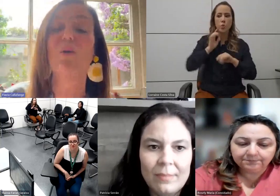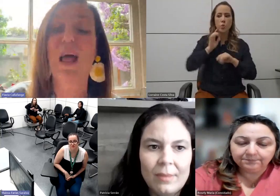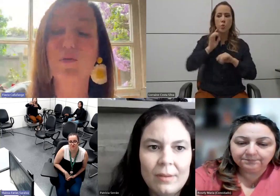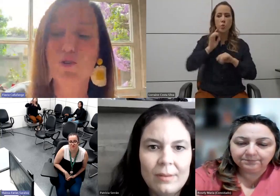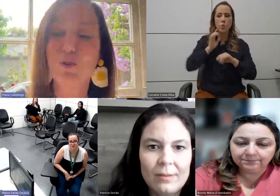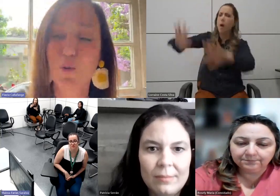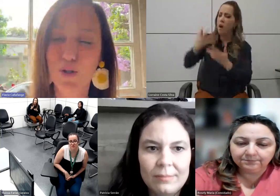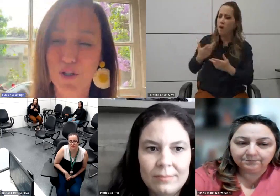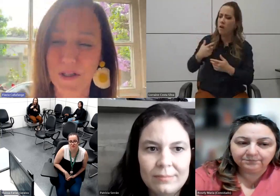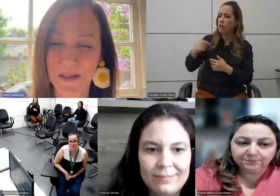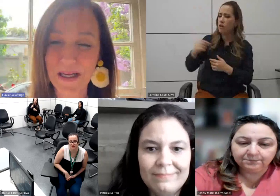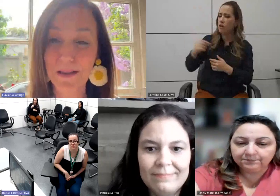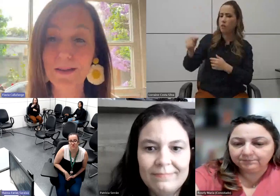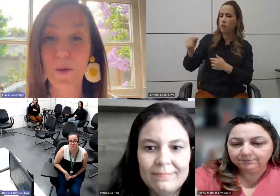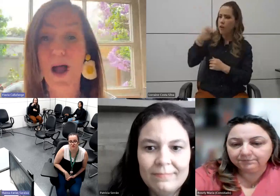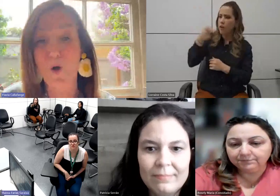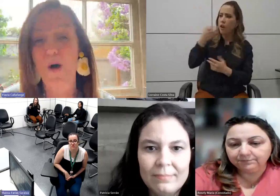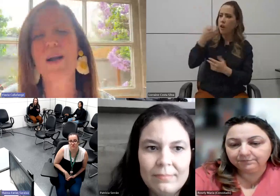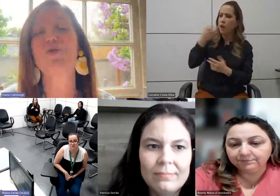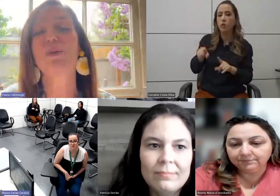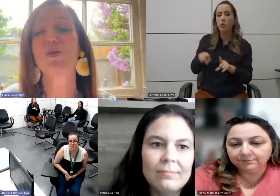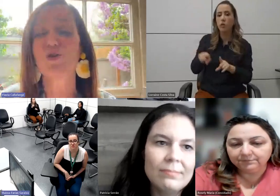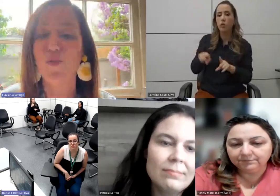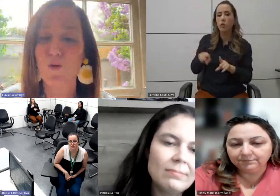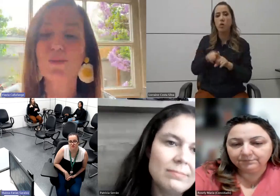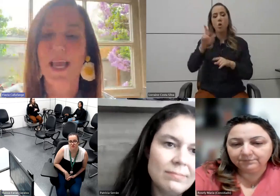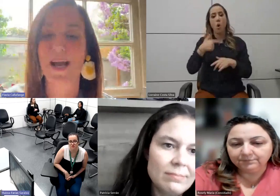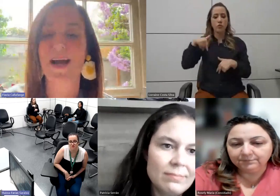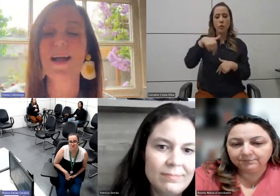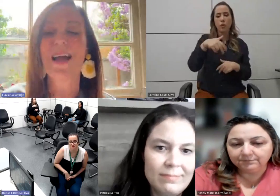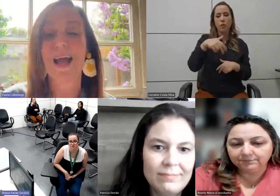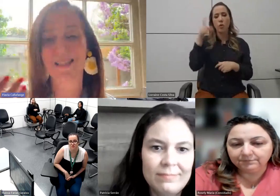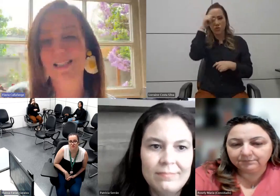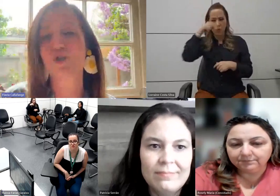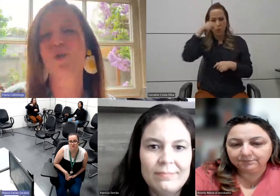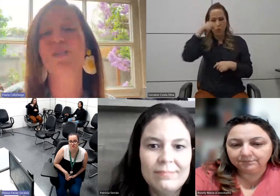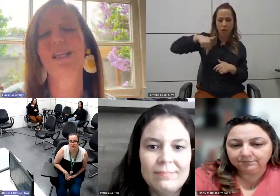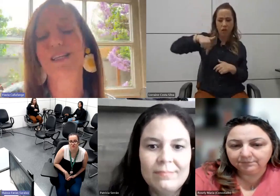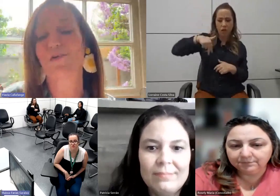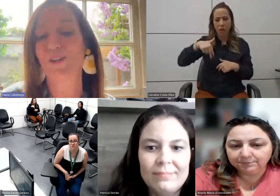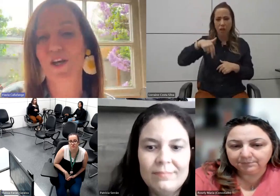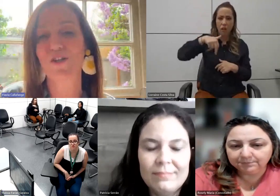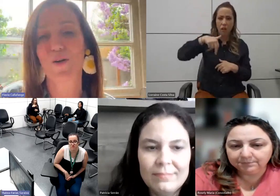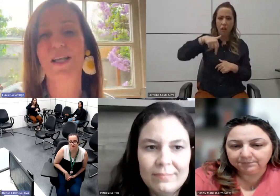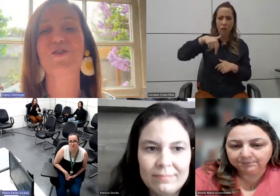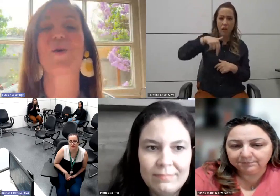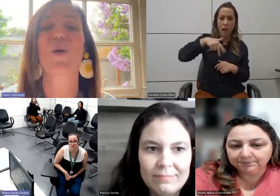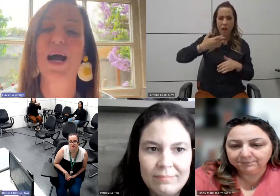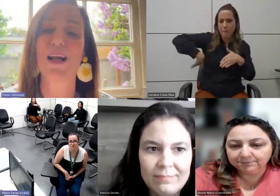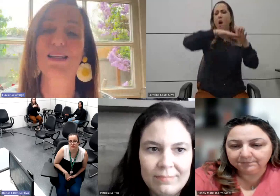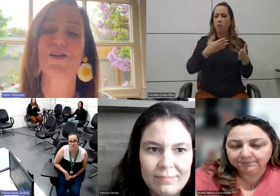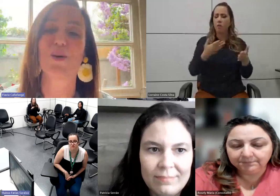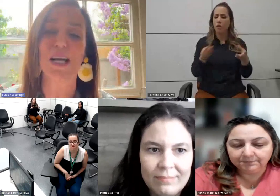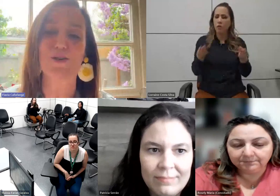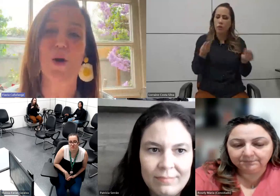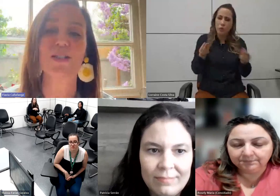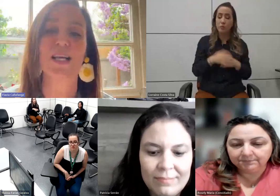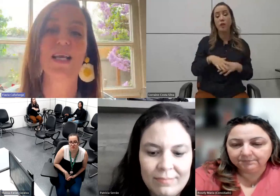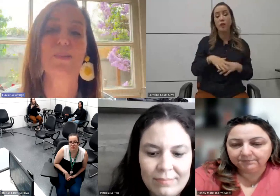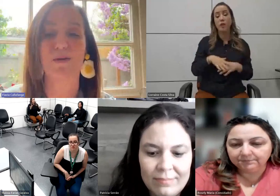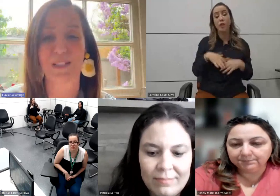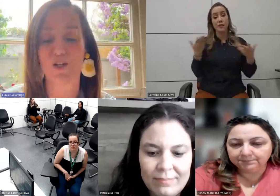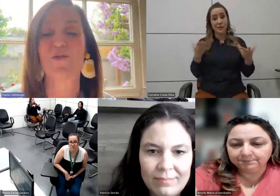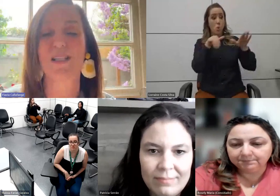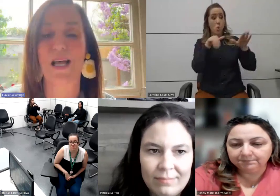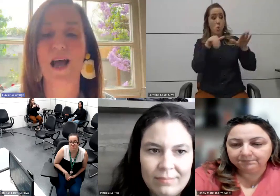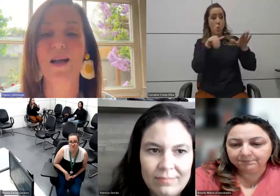locomoção, leva um chute, então, agora as pessoas vão ter essas torcidas, eu faço questão até de colocar elas em contato com a